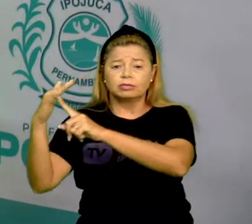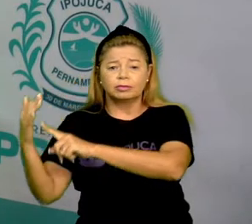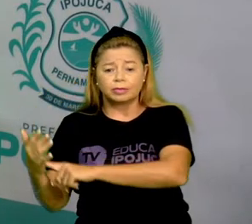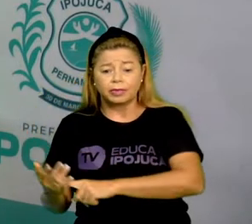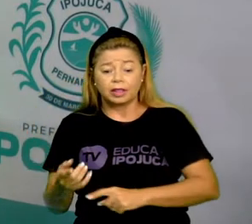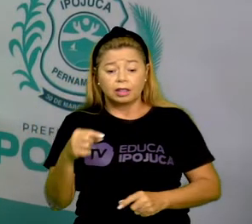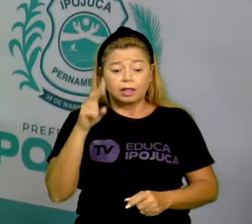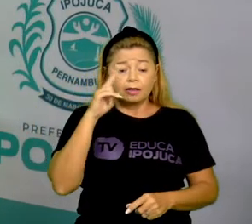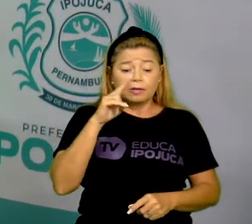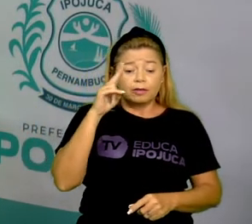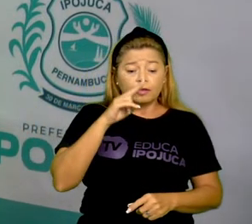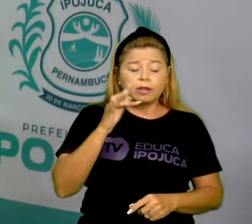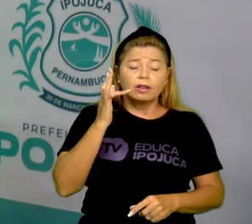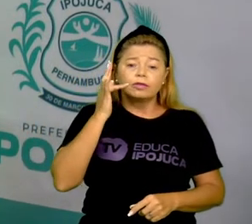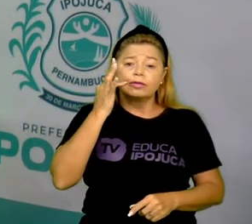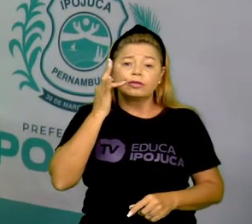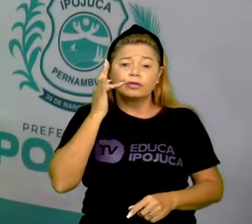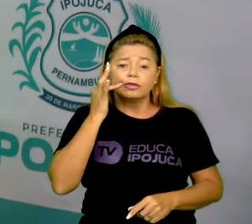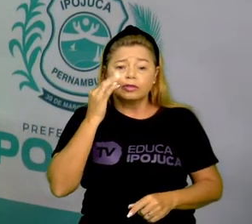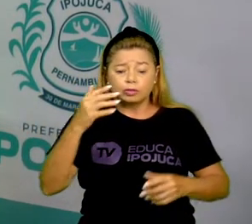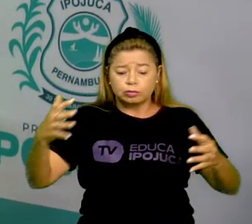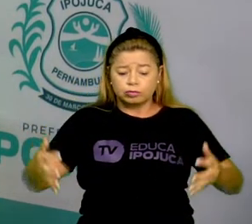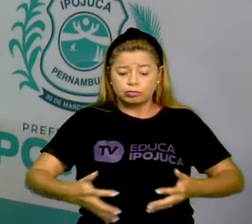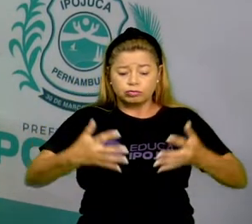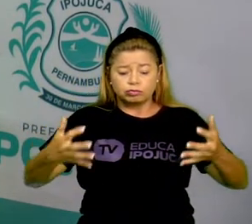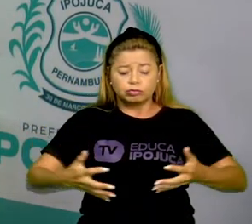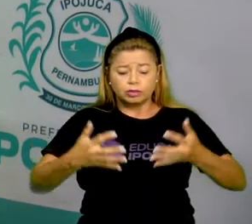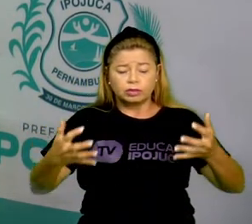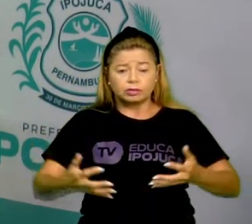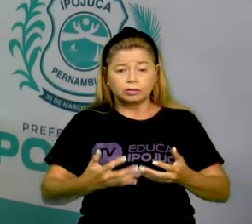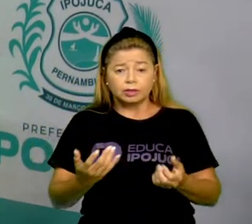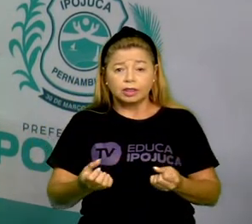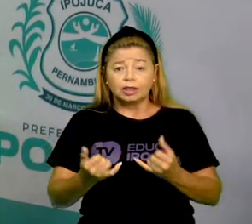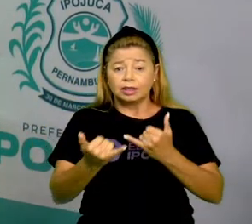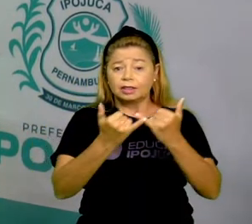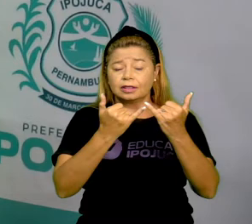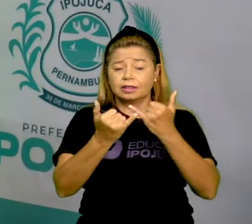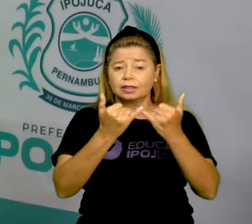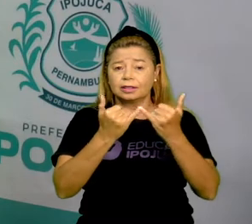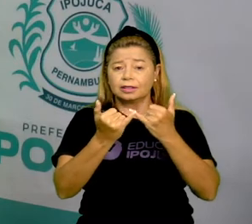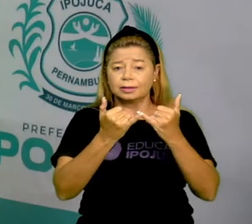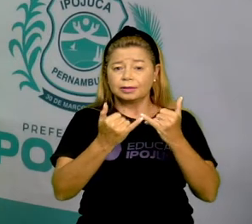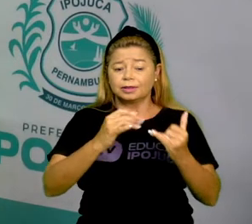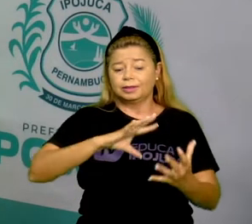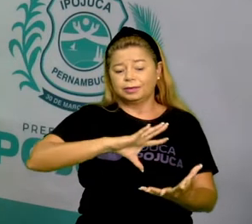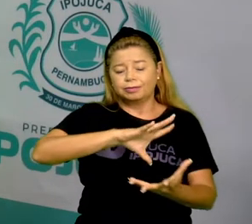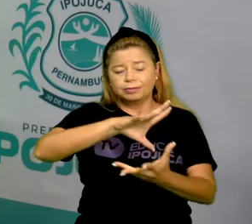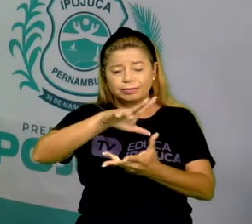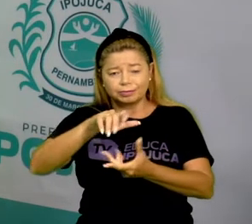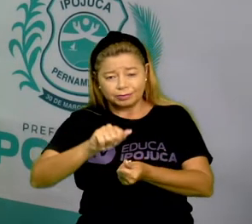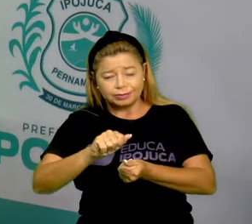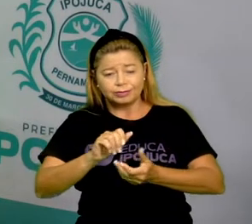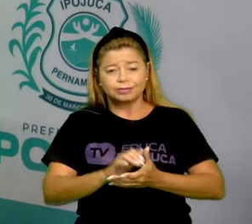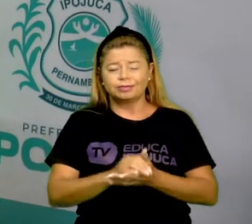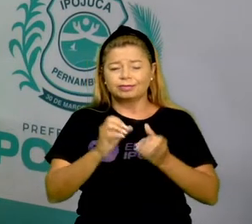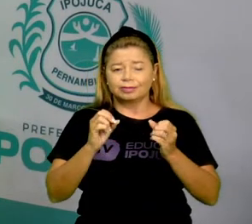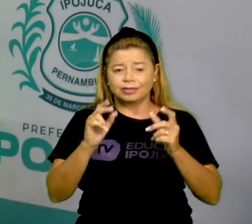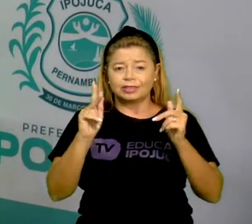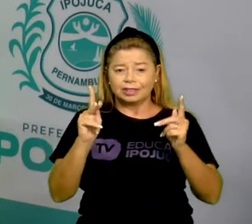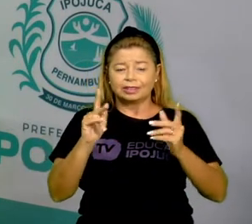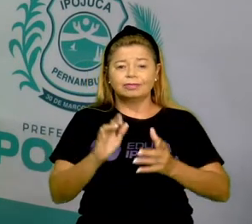frutas ou verduras que tem o mesmo formato do nosso planeta Terra. Está certo?